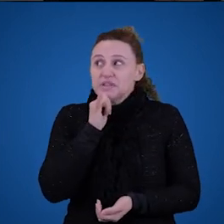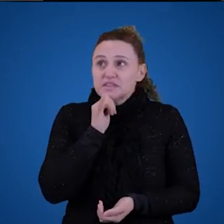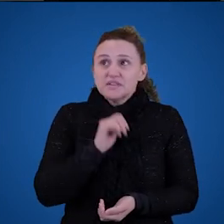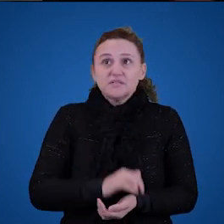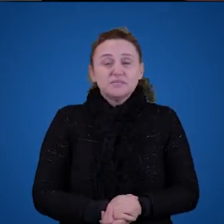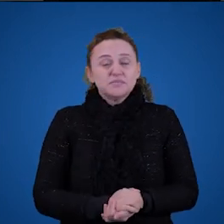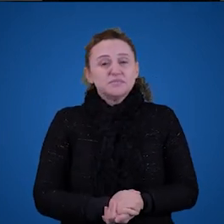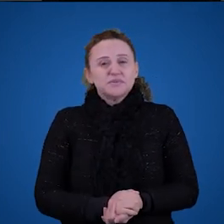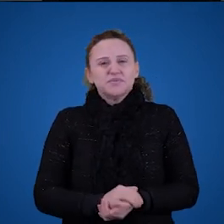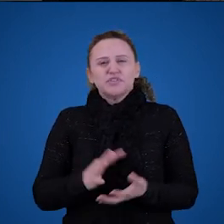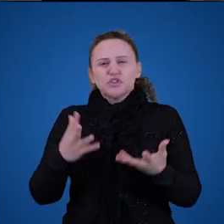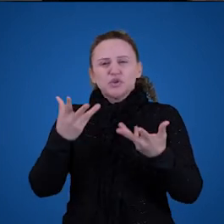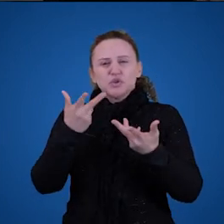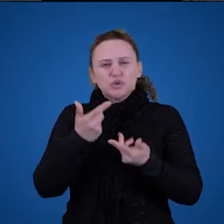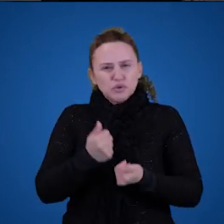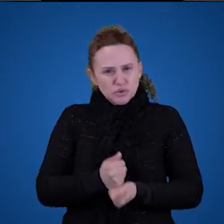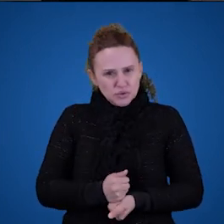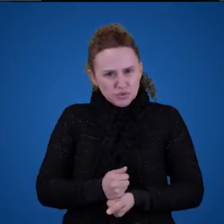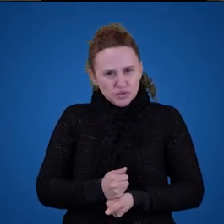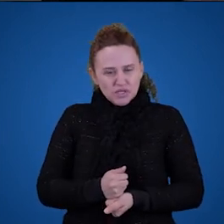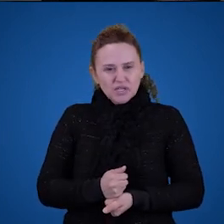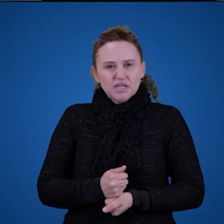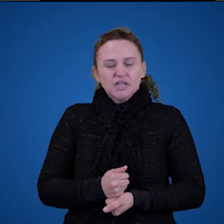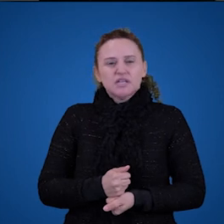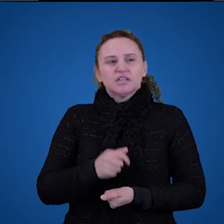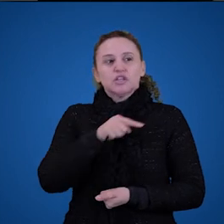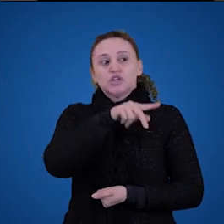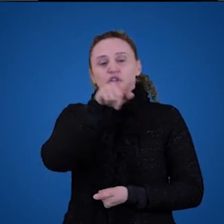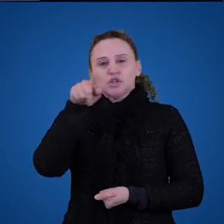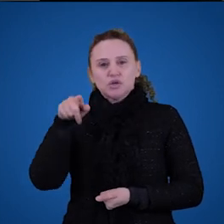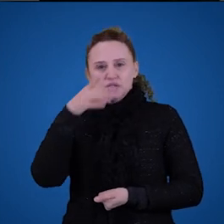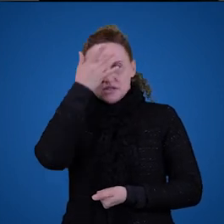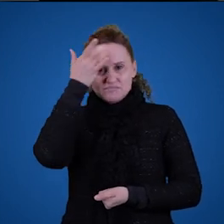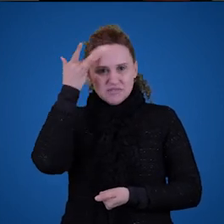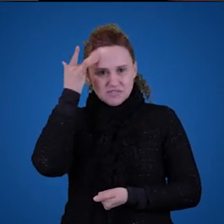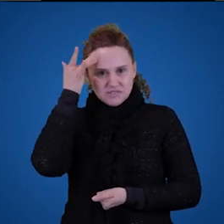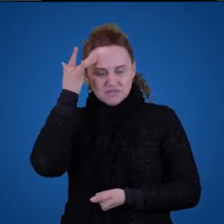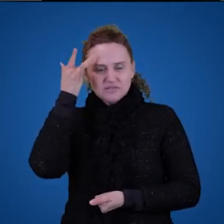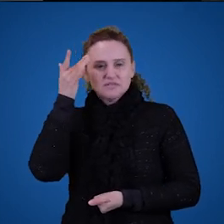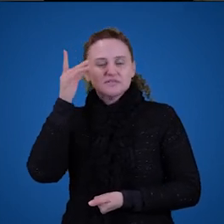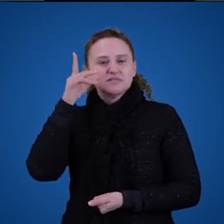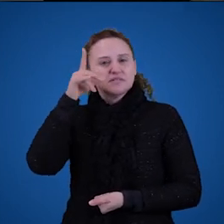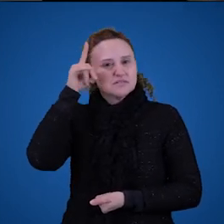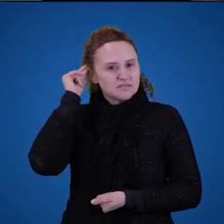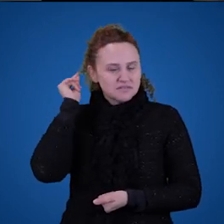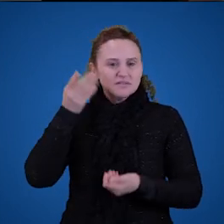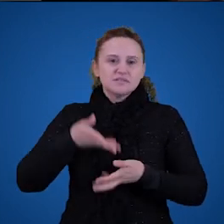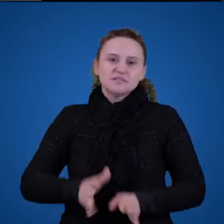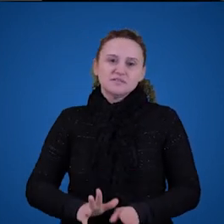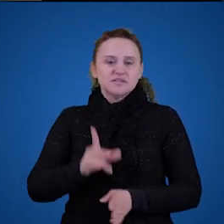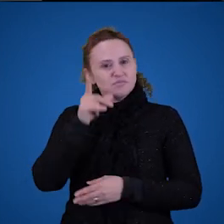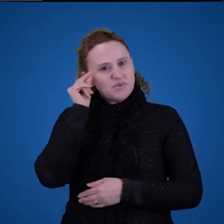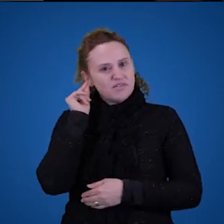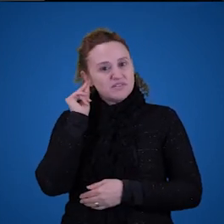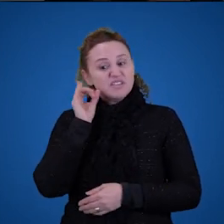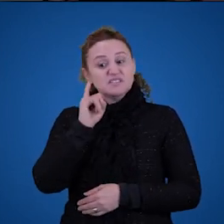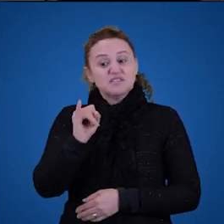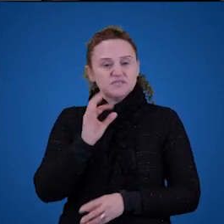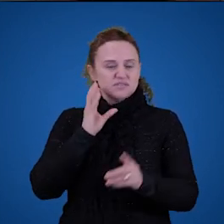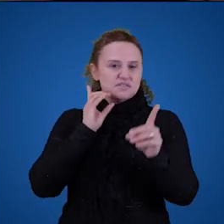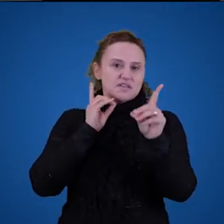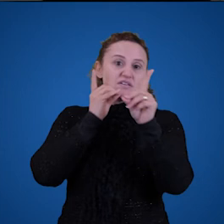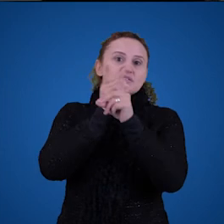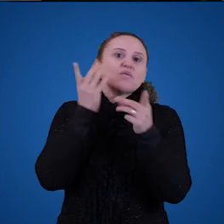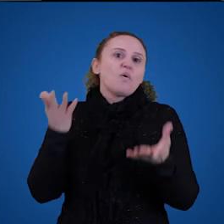refuta, se eu achar um Guarapuavano que não é paranaense, isso refuta a ideia de que todo